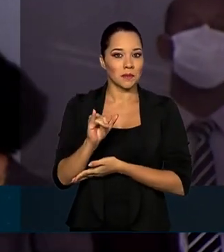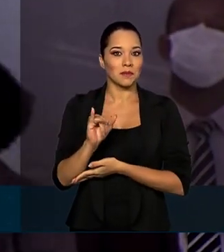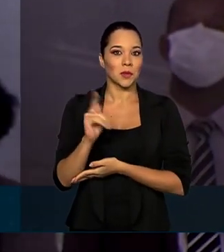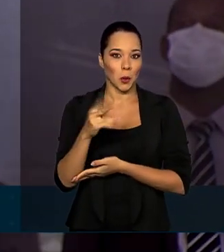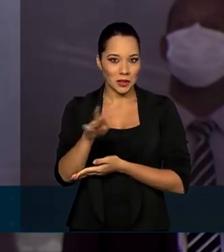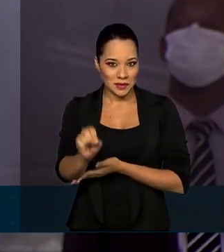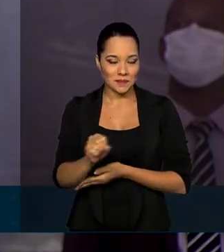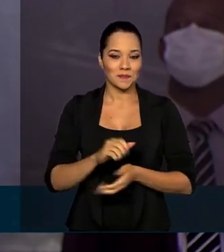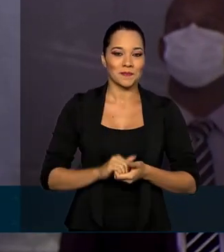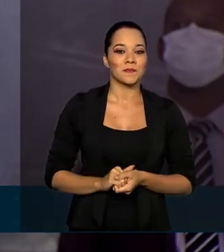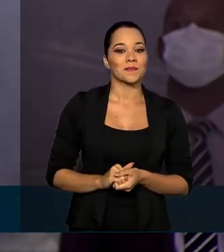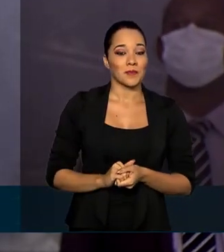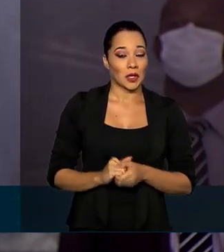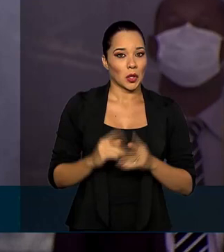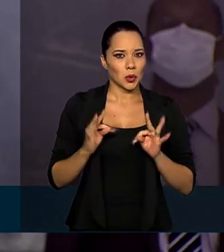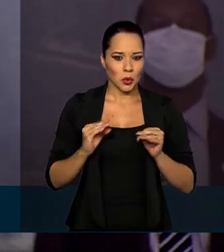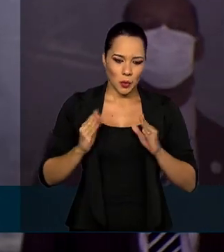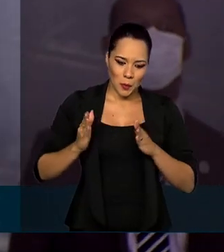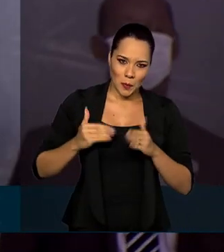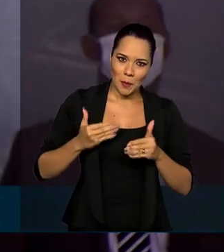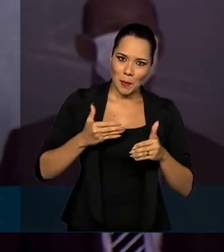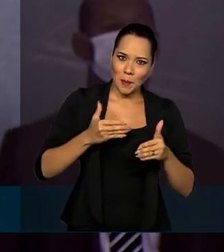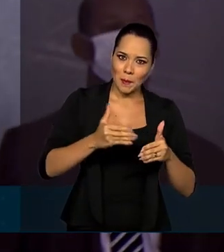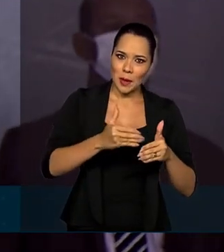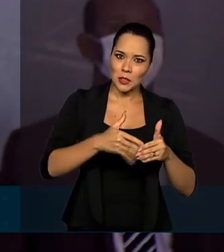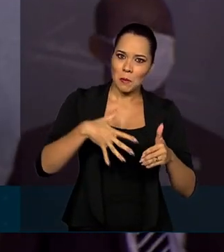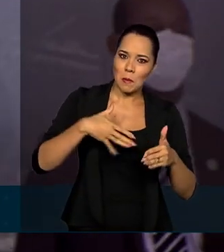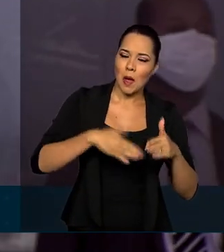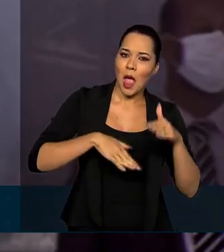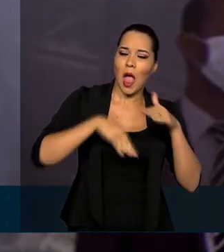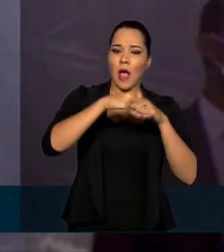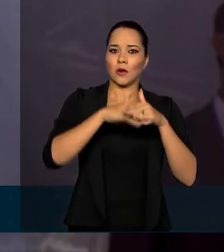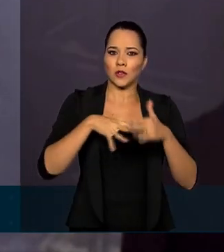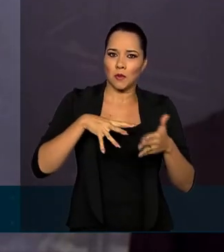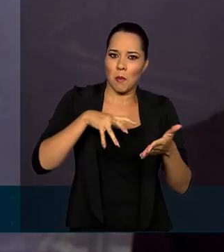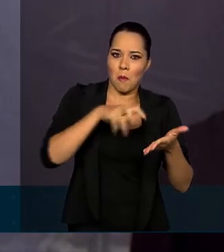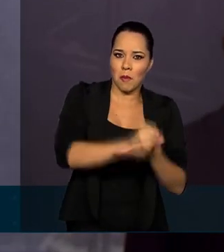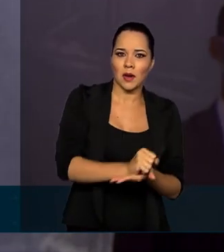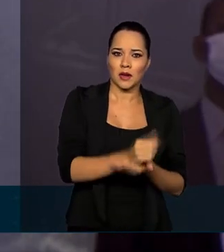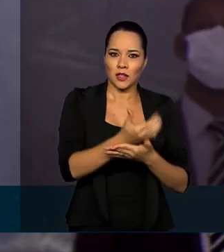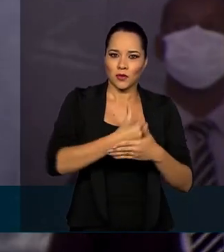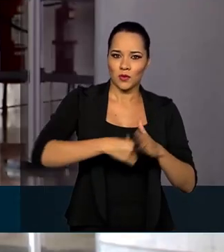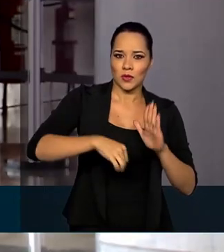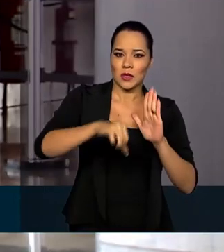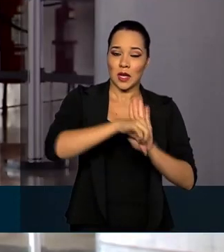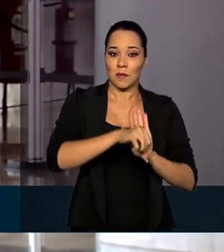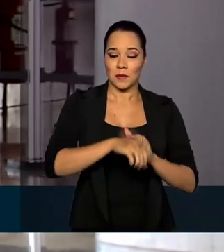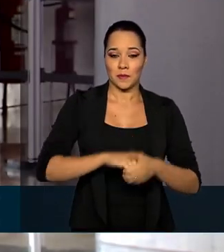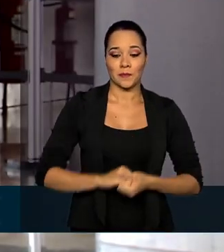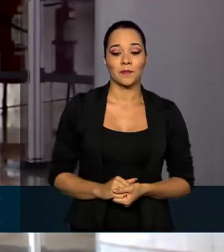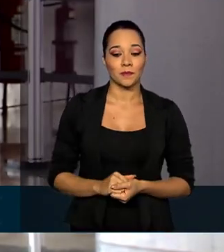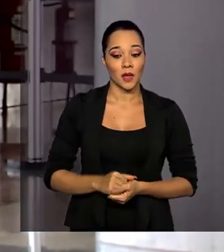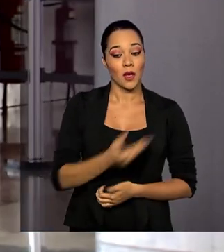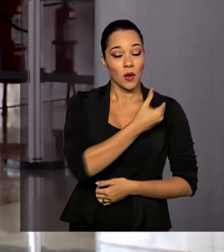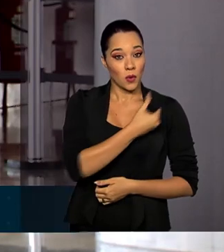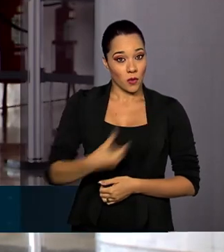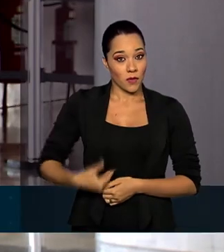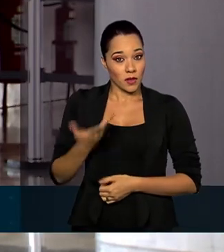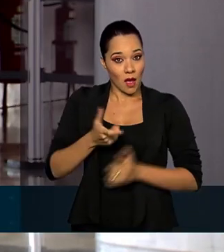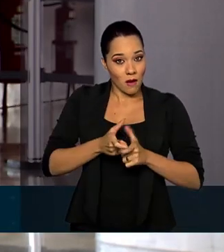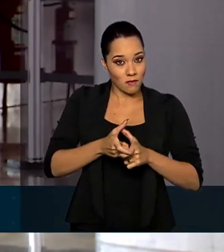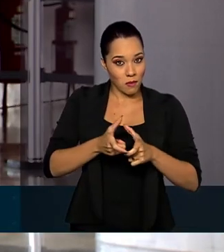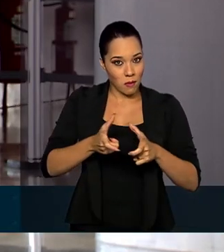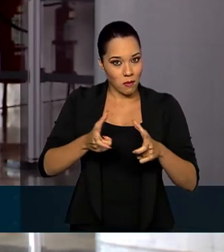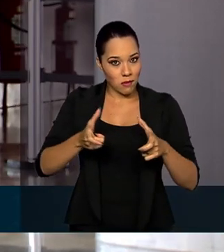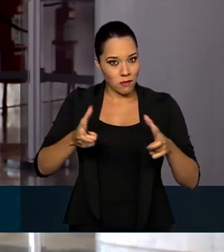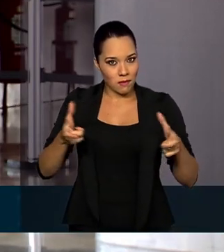Tudo caminha para batermos o recorde de bens apreendidos do crime organizado na história da PF. E o governo quer ampliar ainda